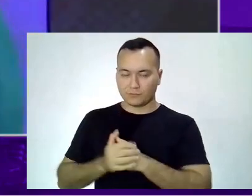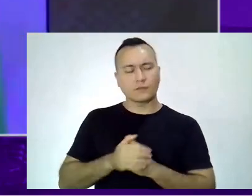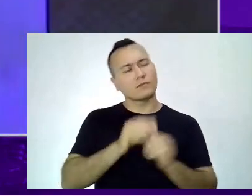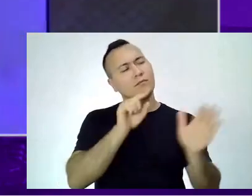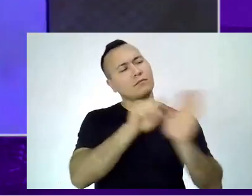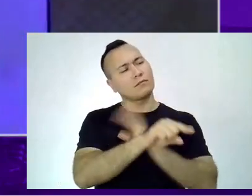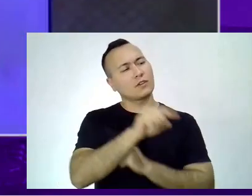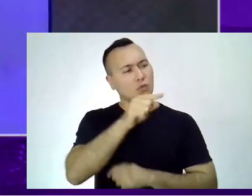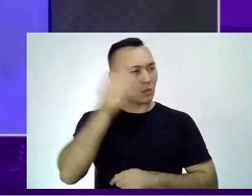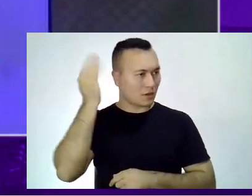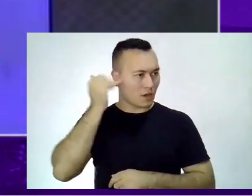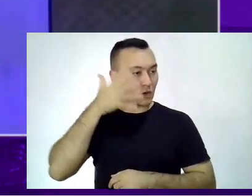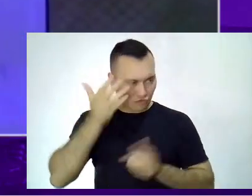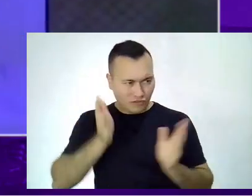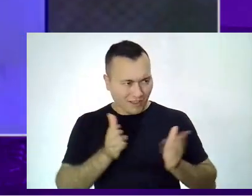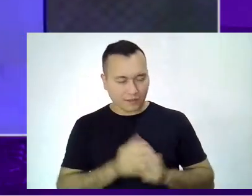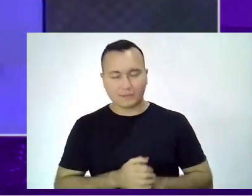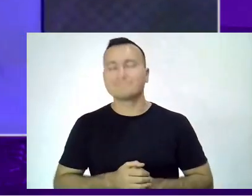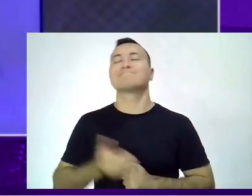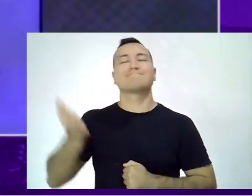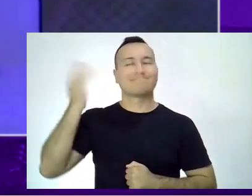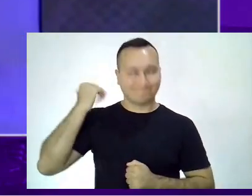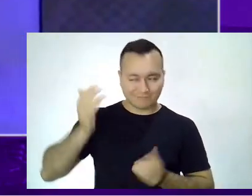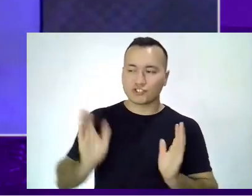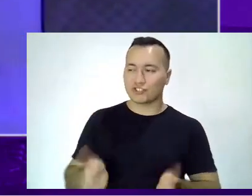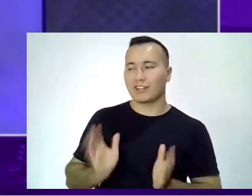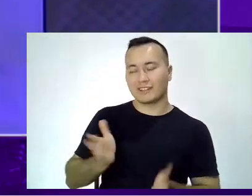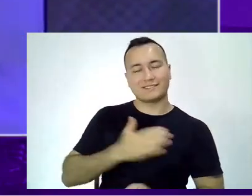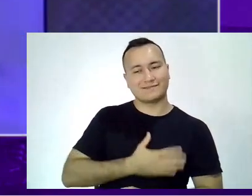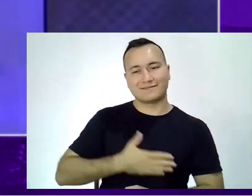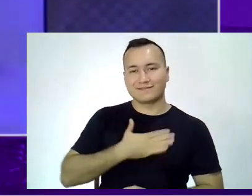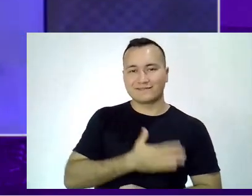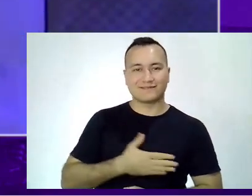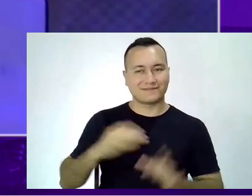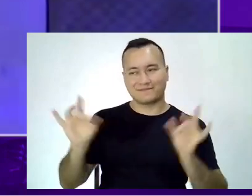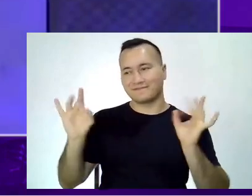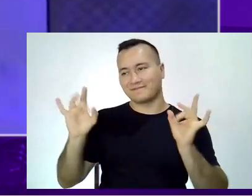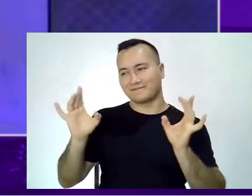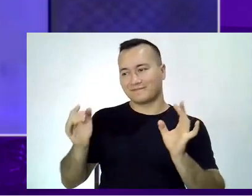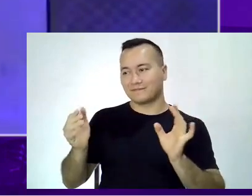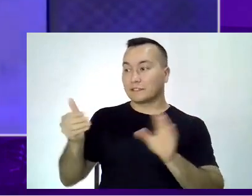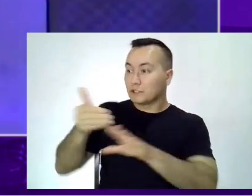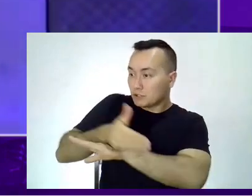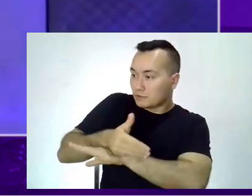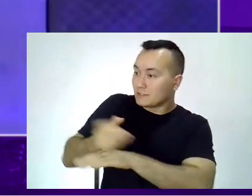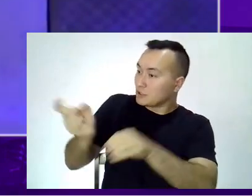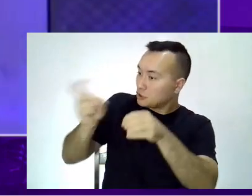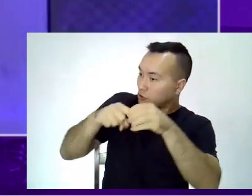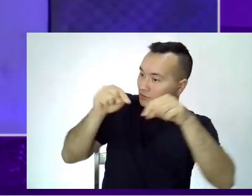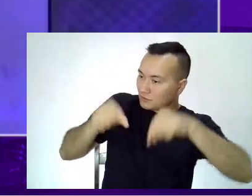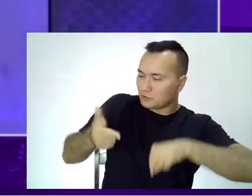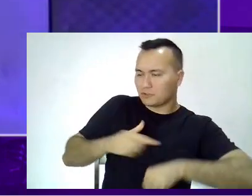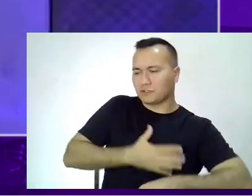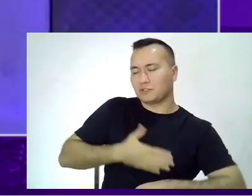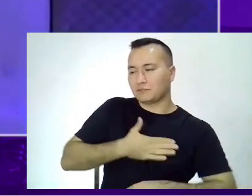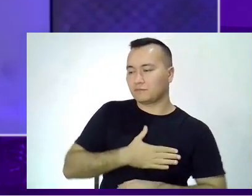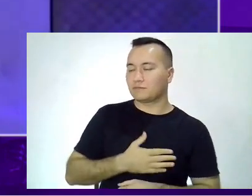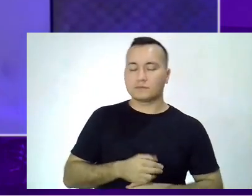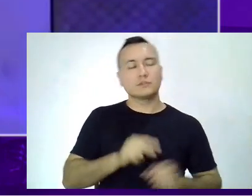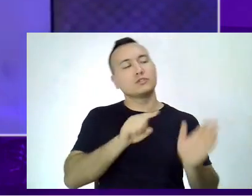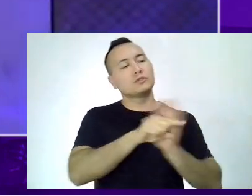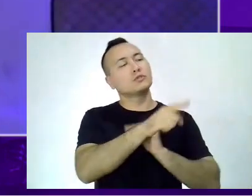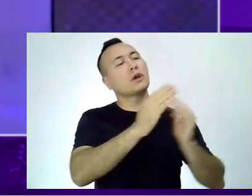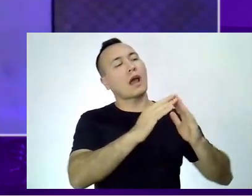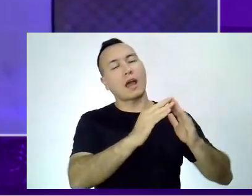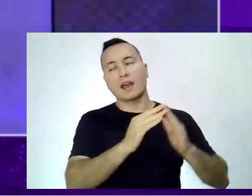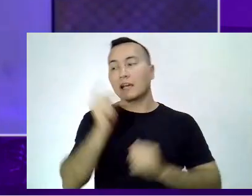Já tive esse prazer em Recife, um evento maravilhoso e estou muito feliz de estar de volta. De onde você é? Eu sou de São Paulo. Você é